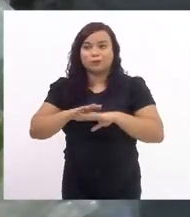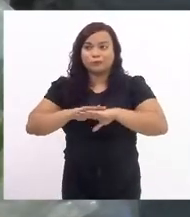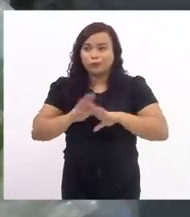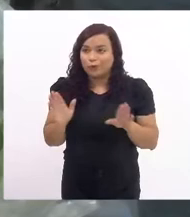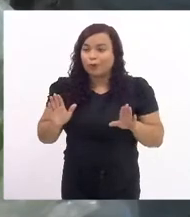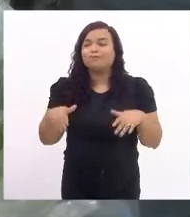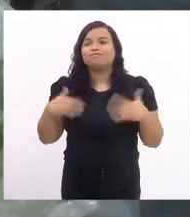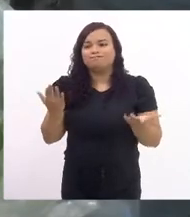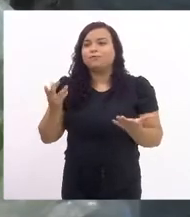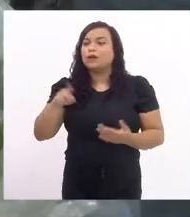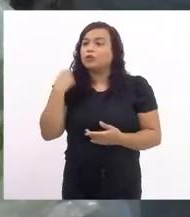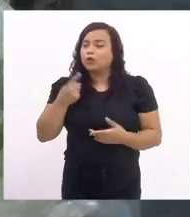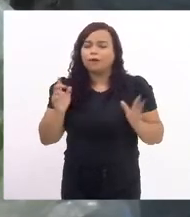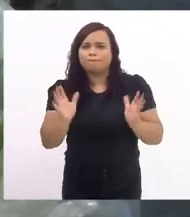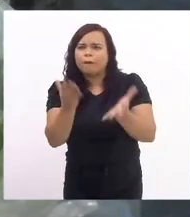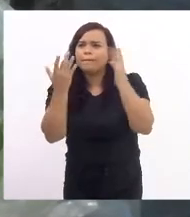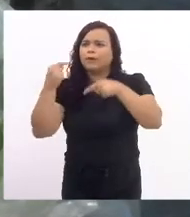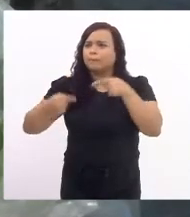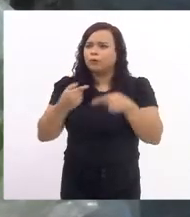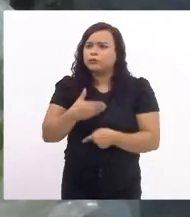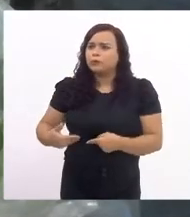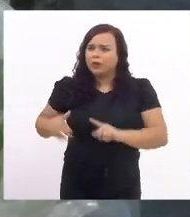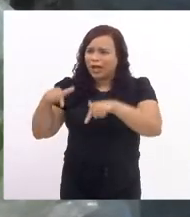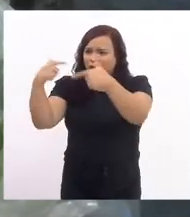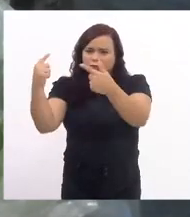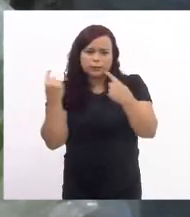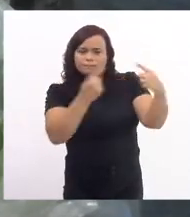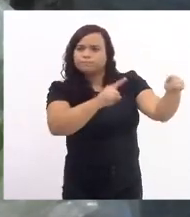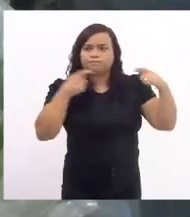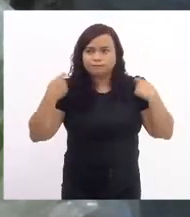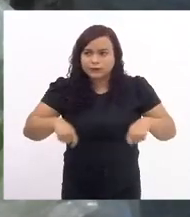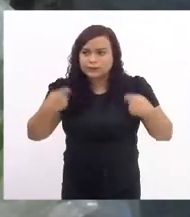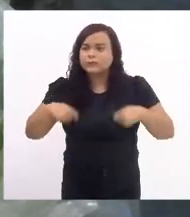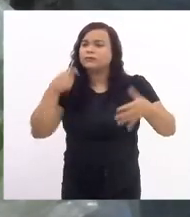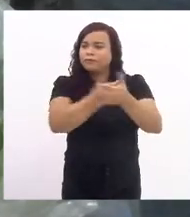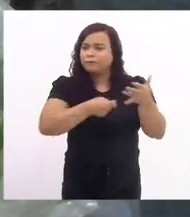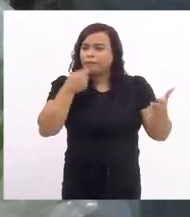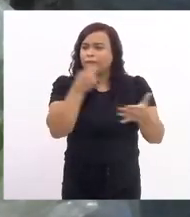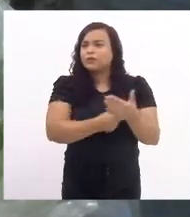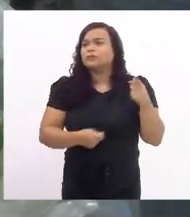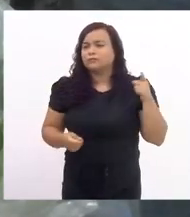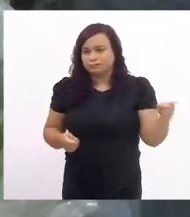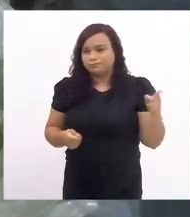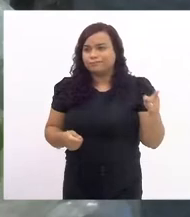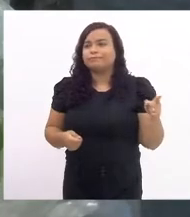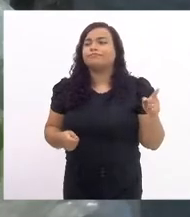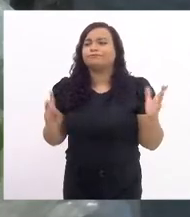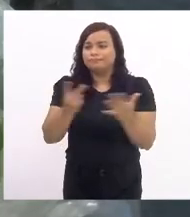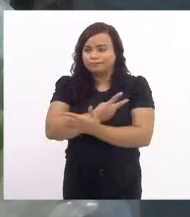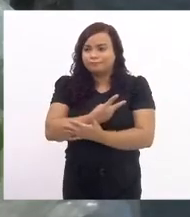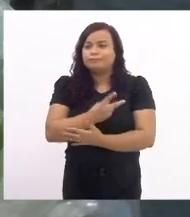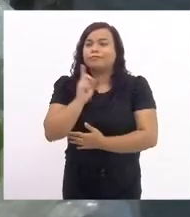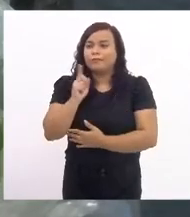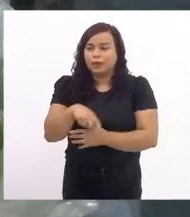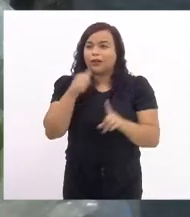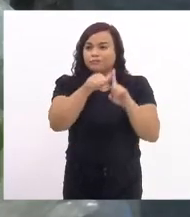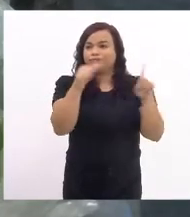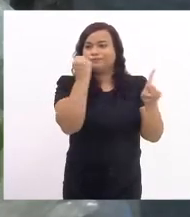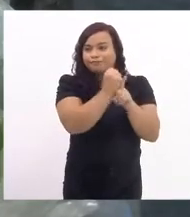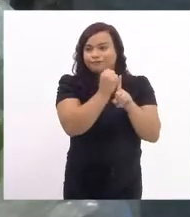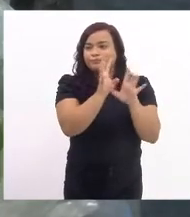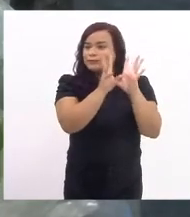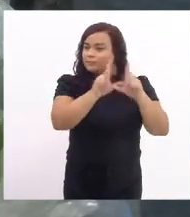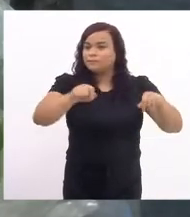fomentar as políticas públicas, para fomentar as ações, para que a gente enfrente, de fato, essa chaga que é o feminicídio,